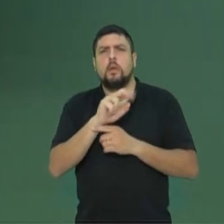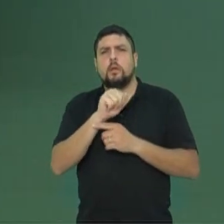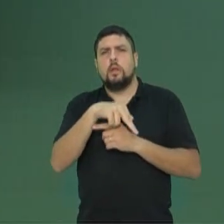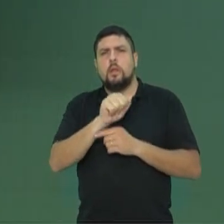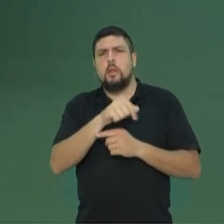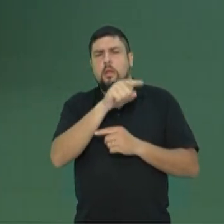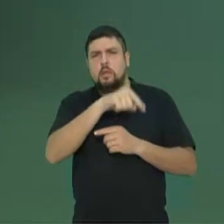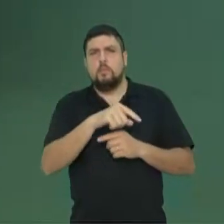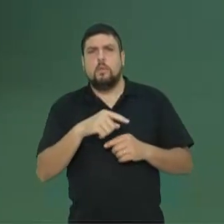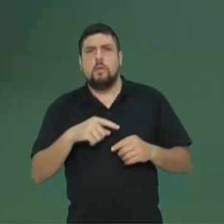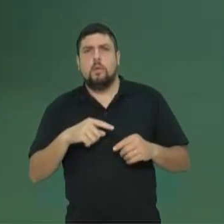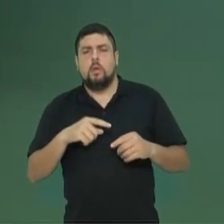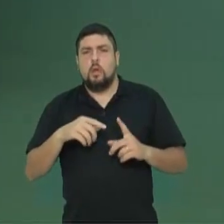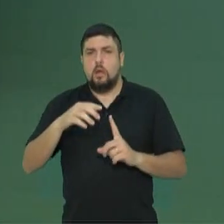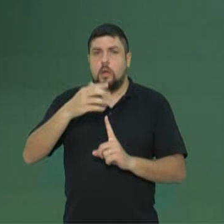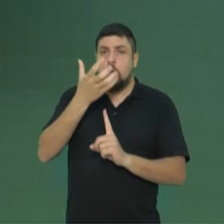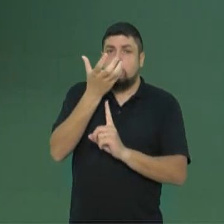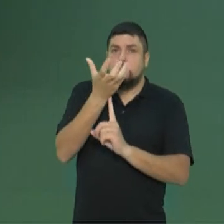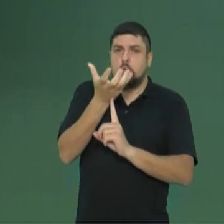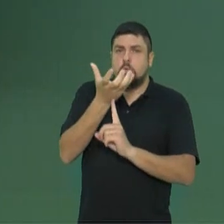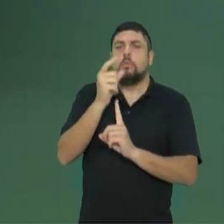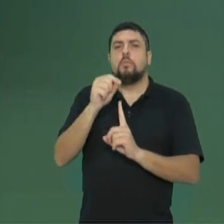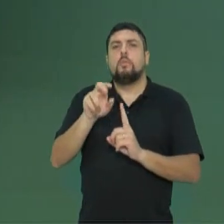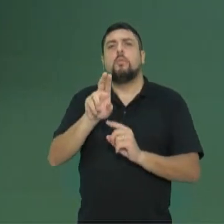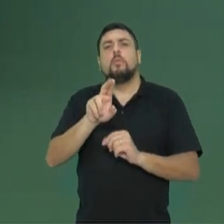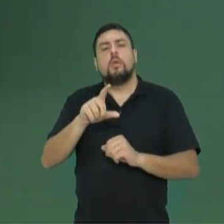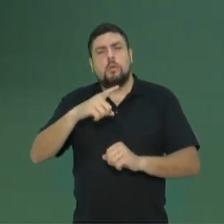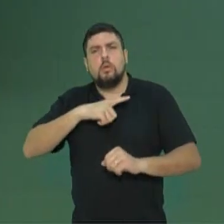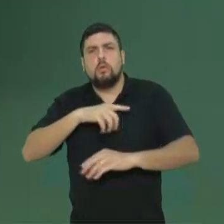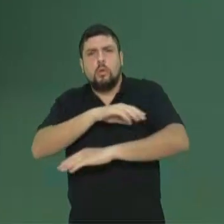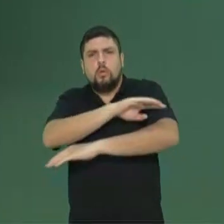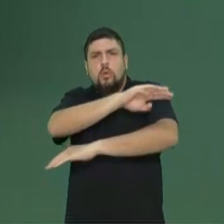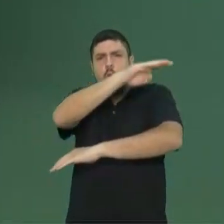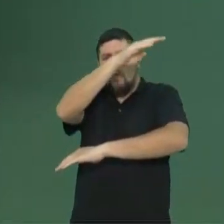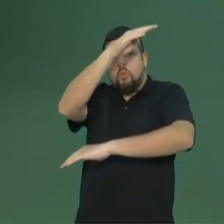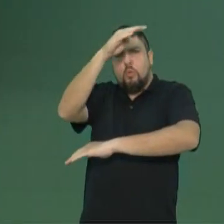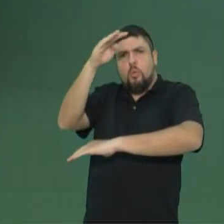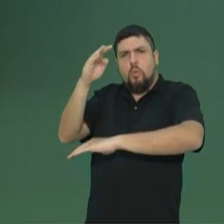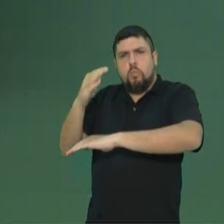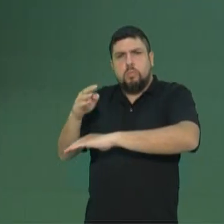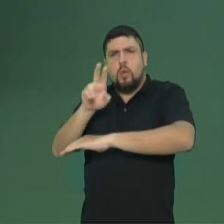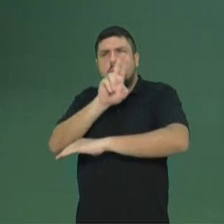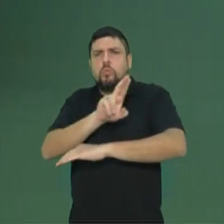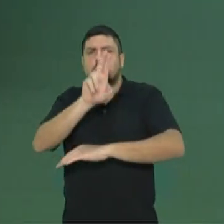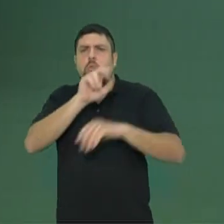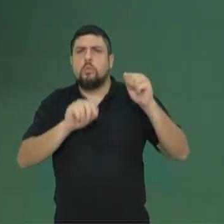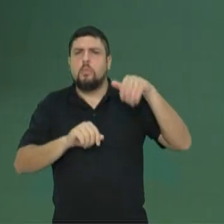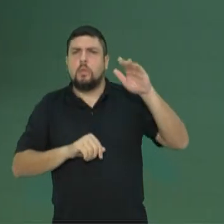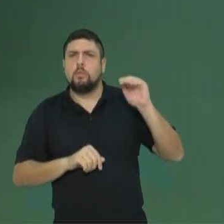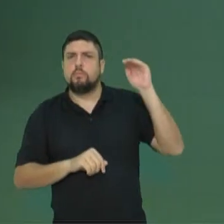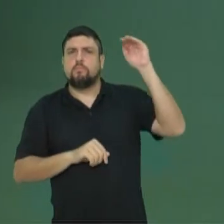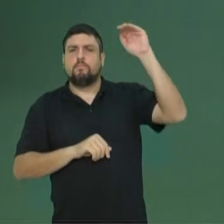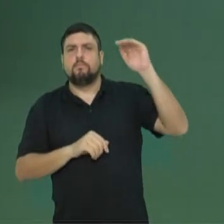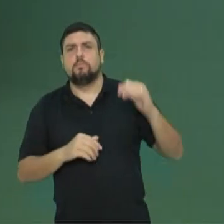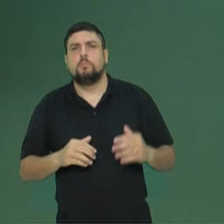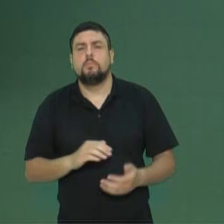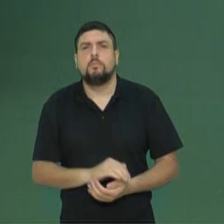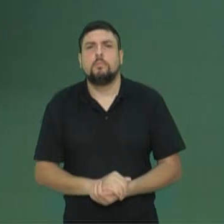limitante de altitude para ocorrer naturalmente. Algumas mudas podem ser levadas e plantadas e ela acaba crescendo, mas não é natural.